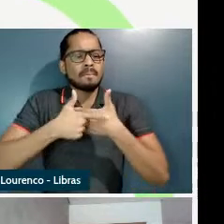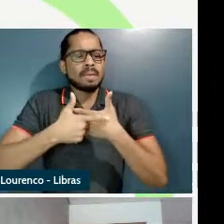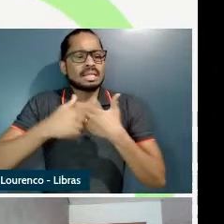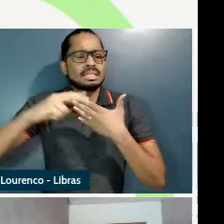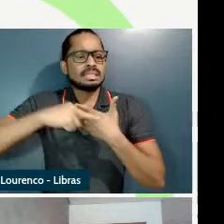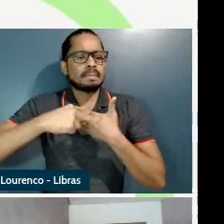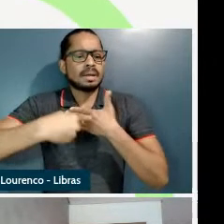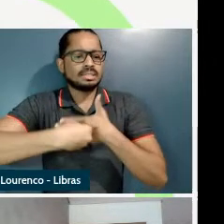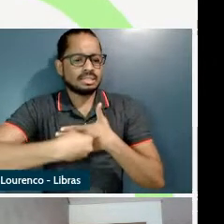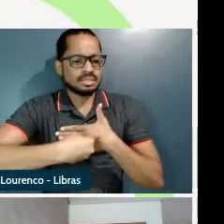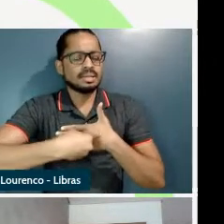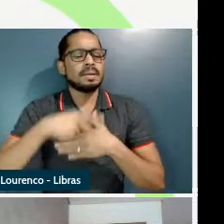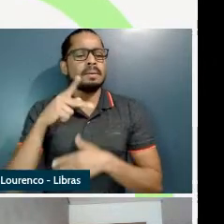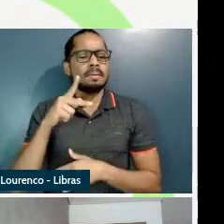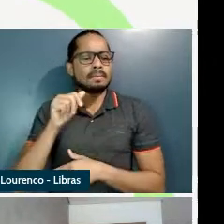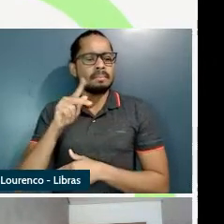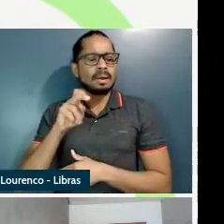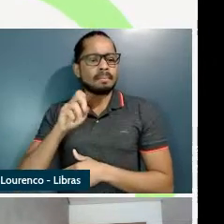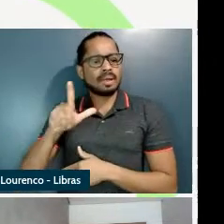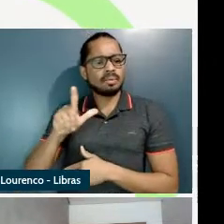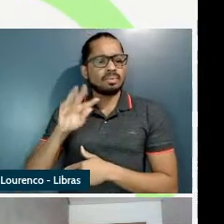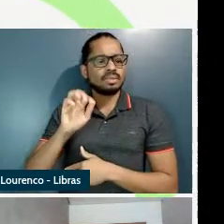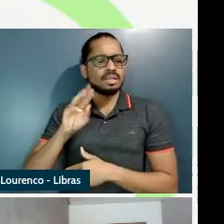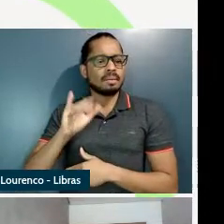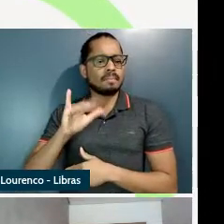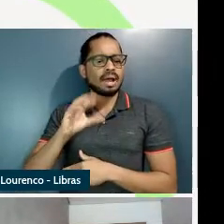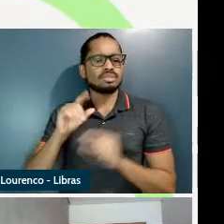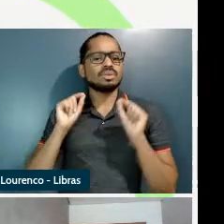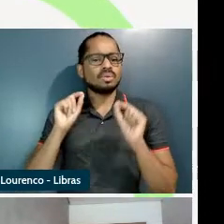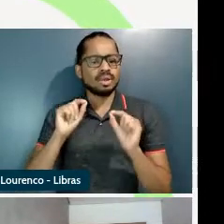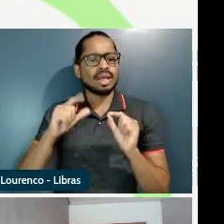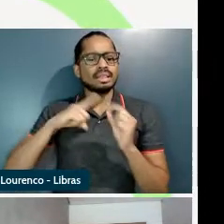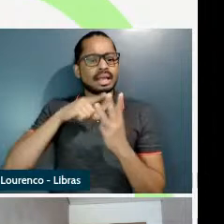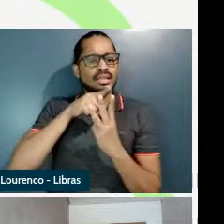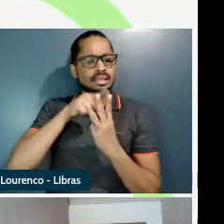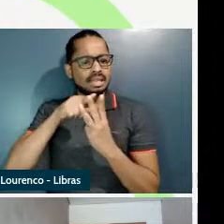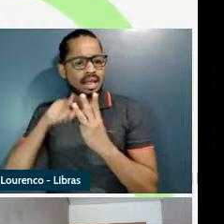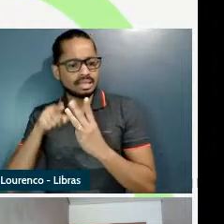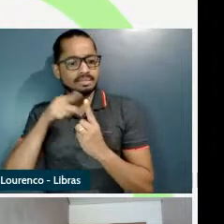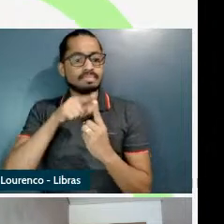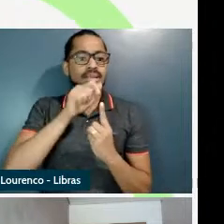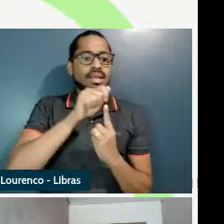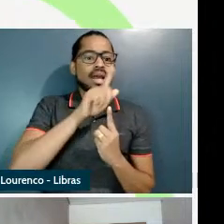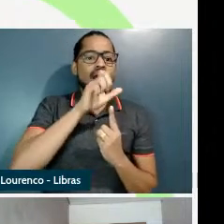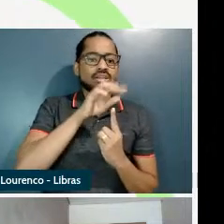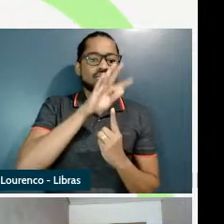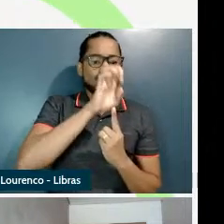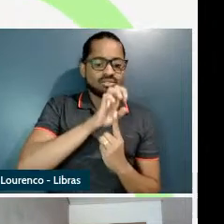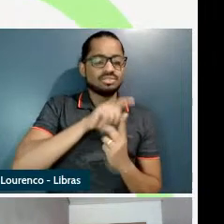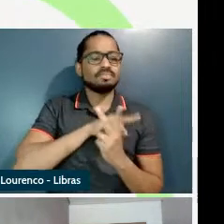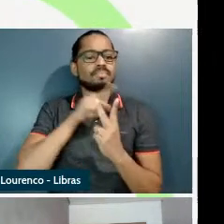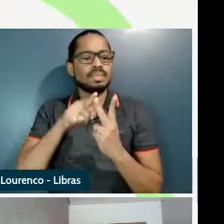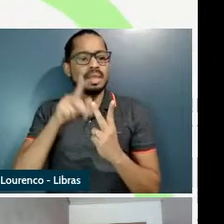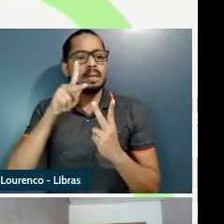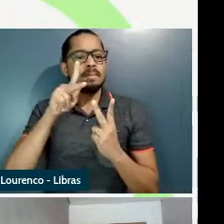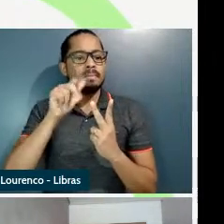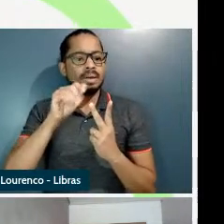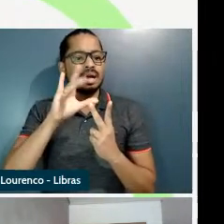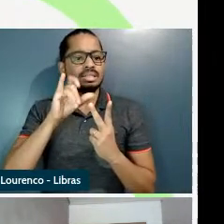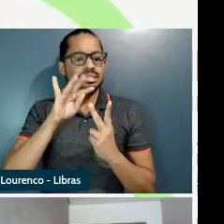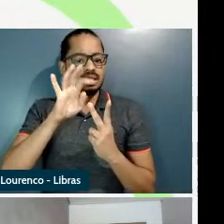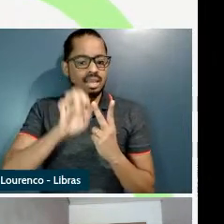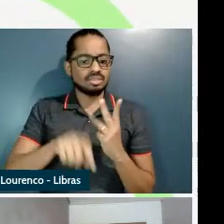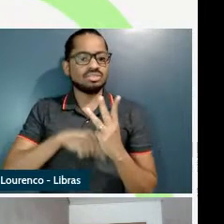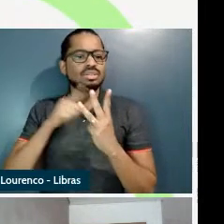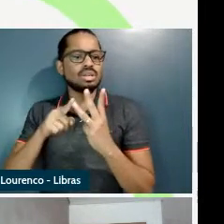desses verbos seria o agente o fazendeiro o paciente as 25 mil toneladas de milho aí um paciente porque ele muda de estado passa a